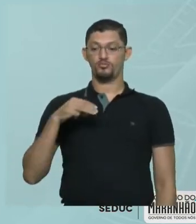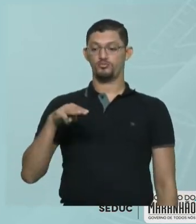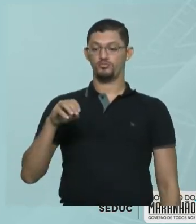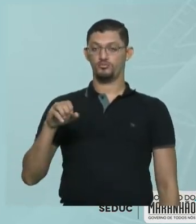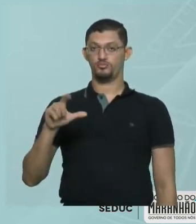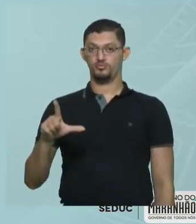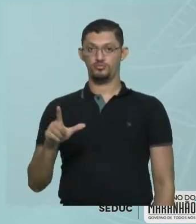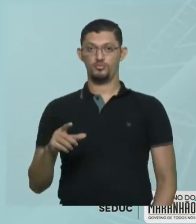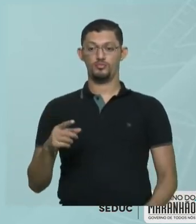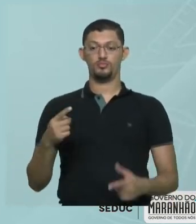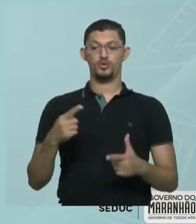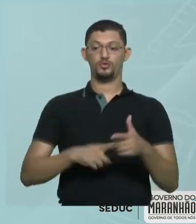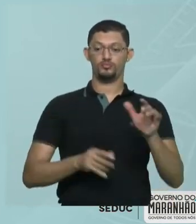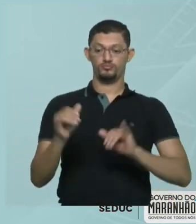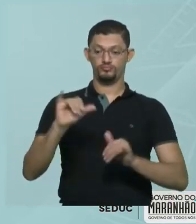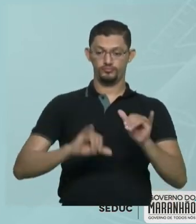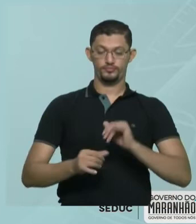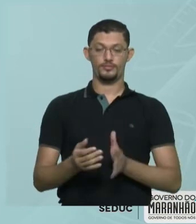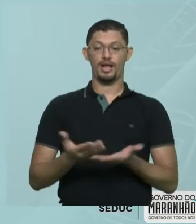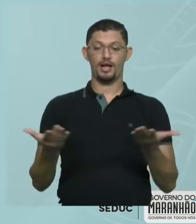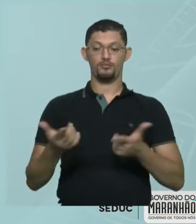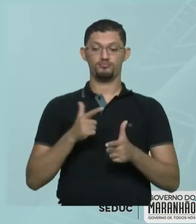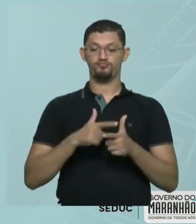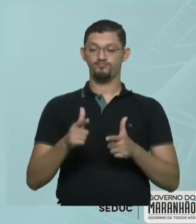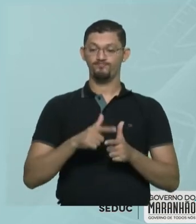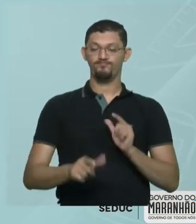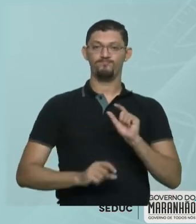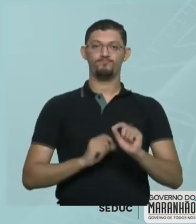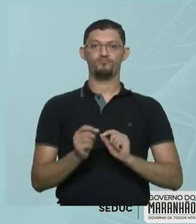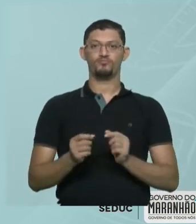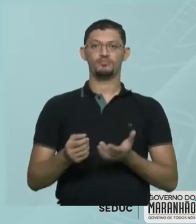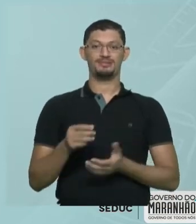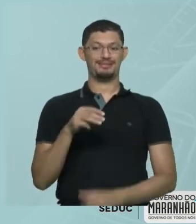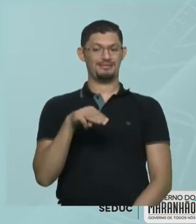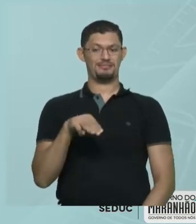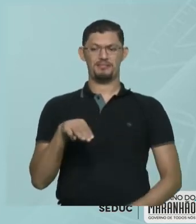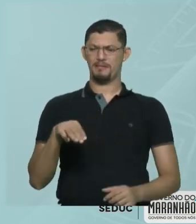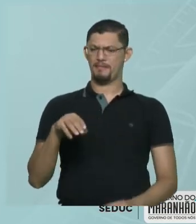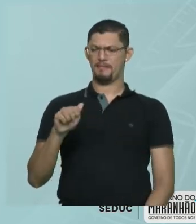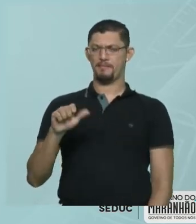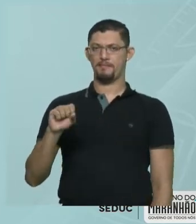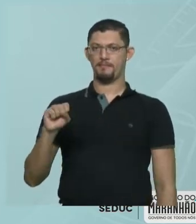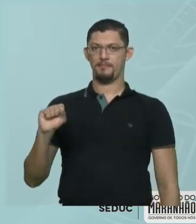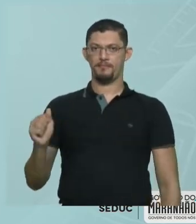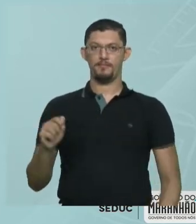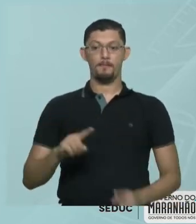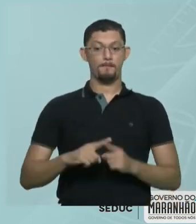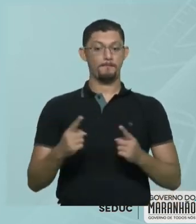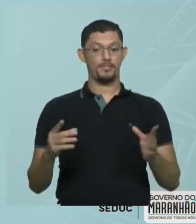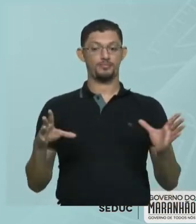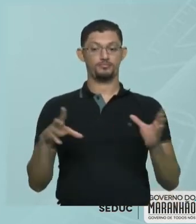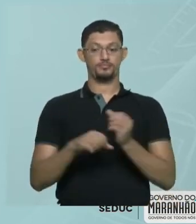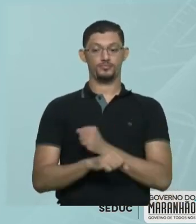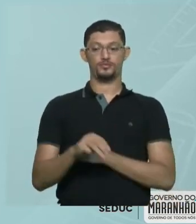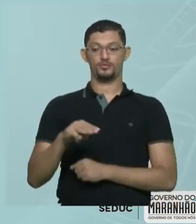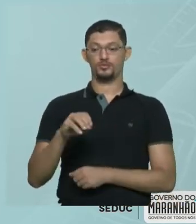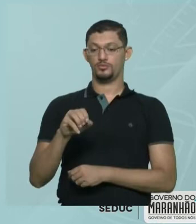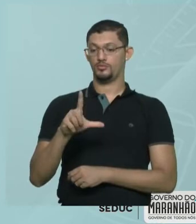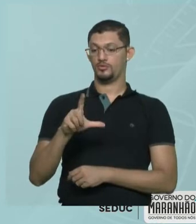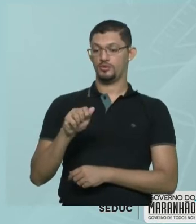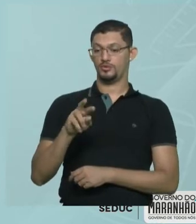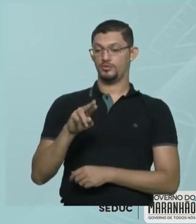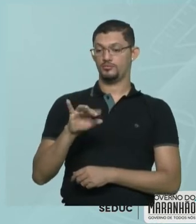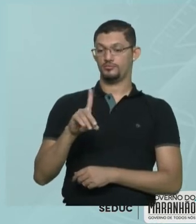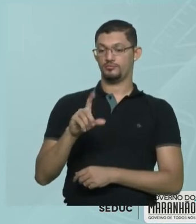nós temos um problema aqui. Qual o problema? A quantidade de soluto está em massa. Mas para calcular a molaridade, eu tenho que ter essa